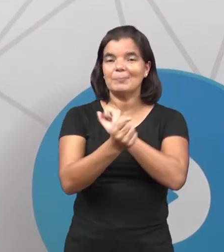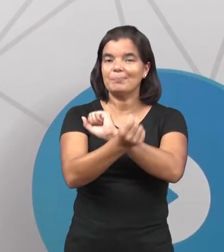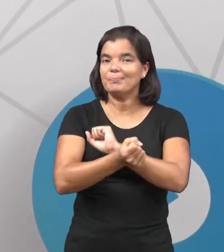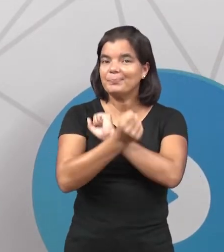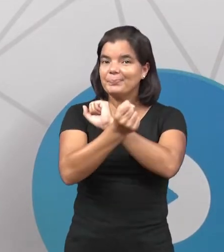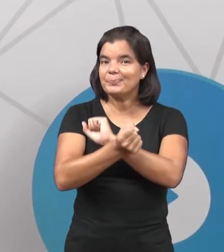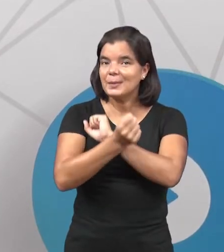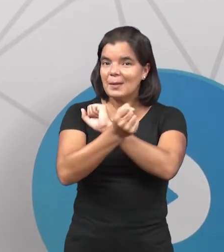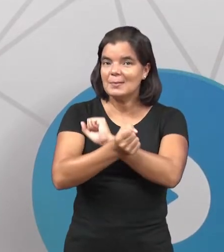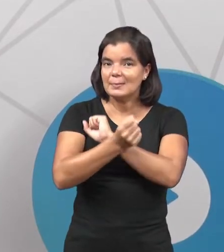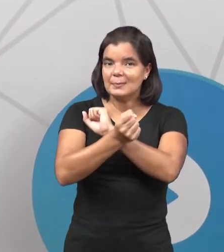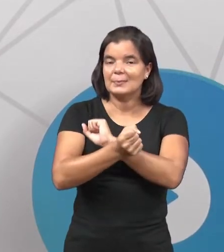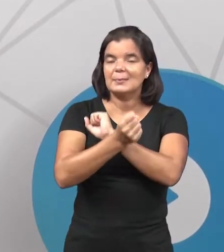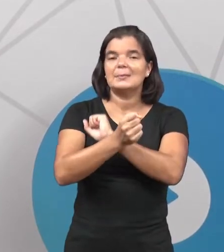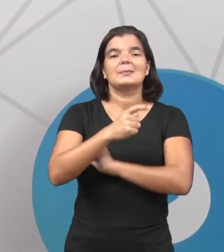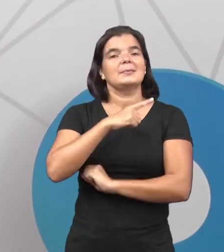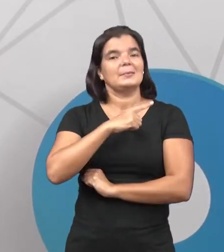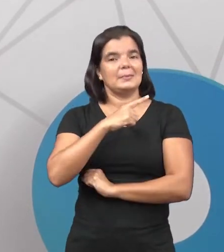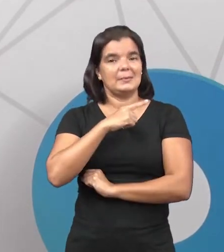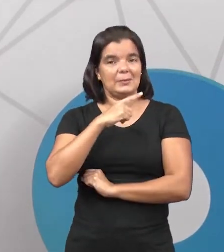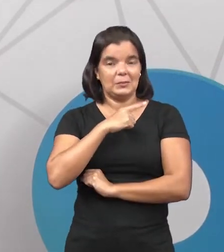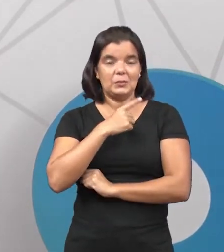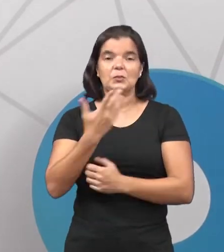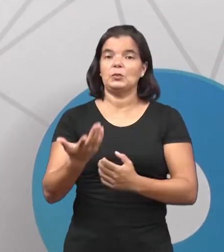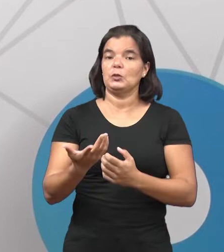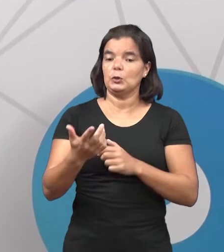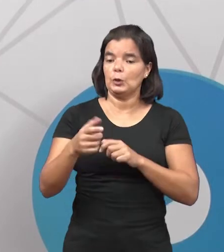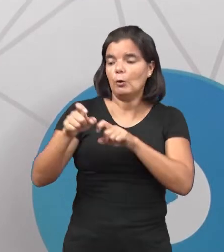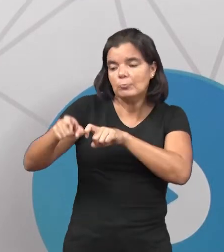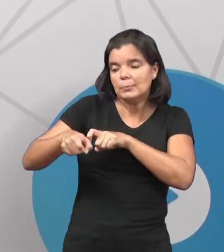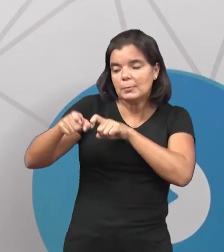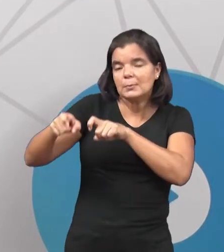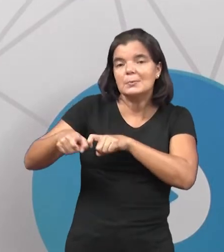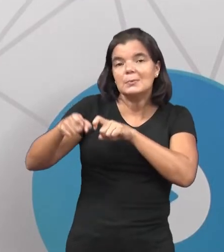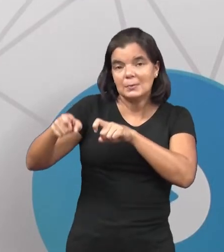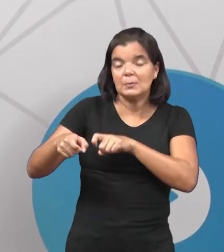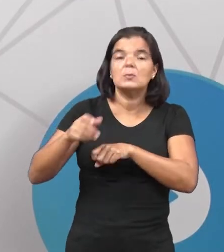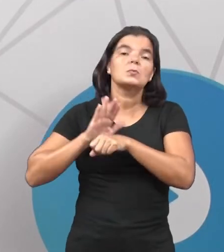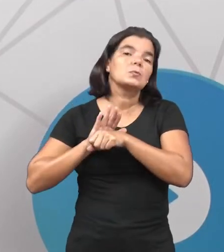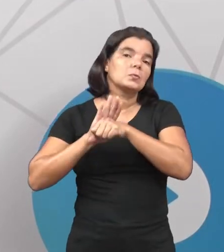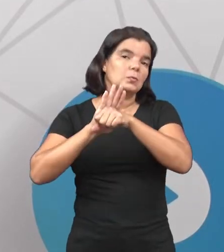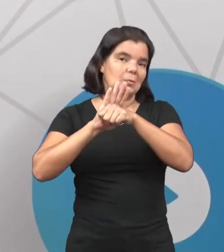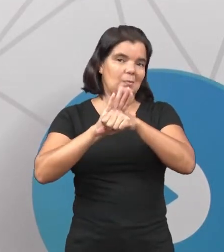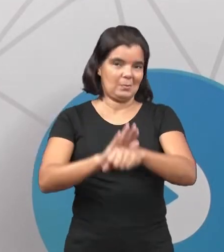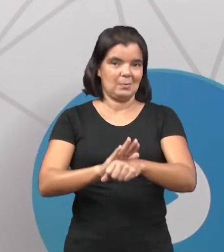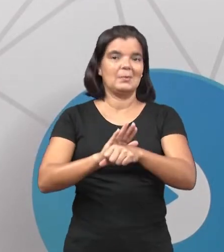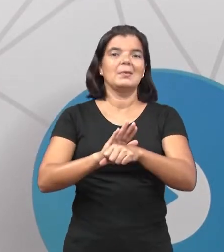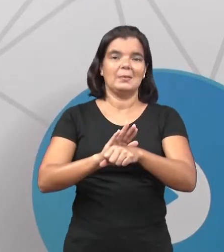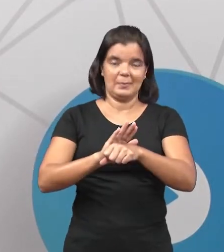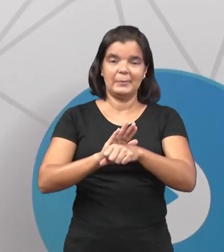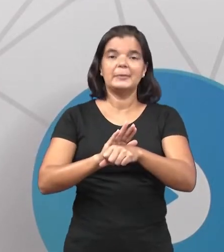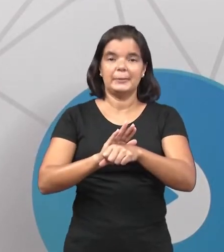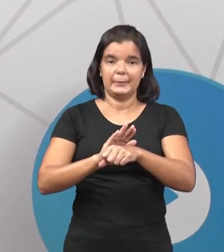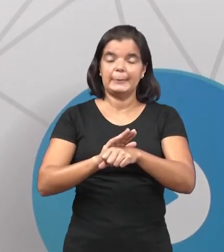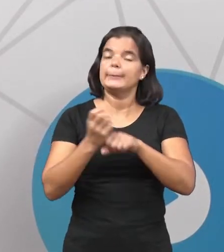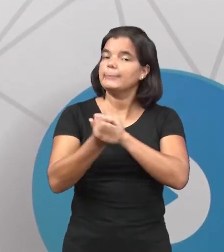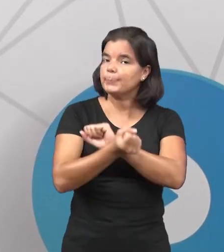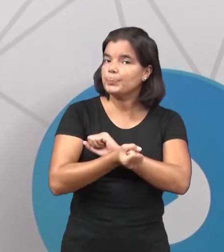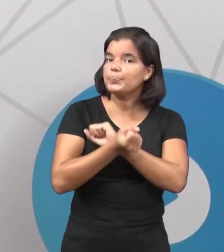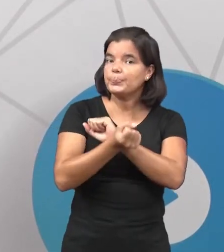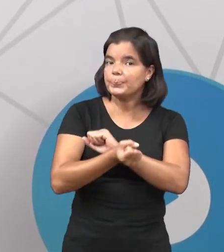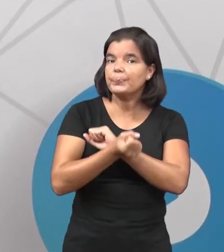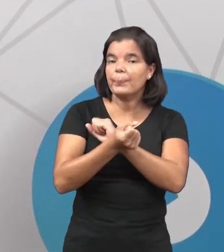escrava, né? Eles tinham um modelo de agricultura que favorecia a mão de obra